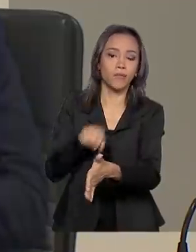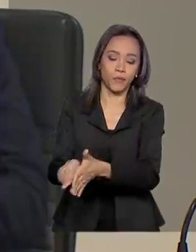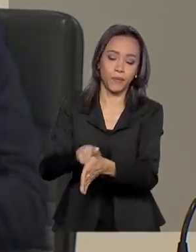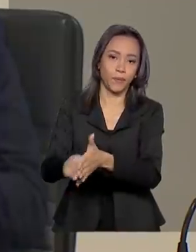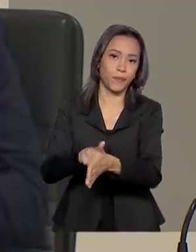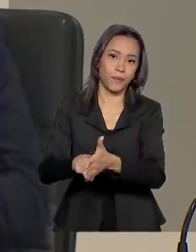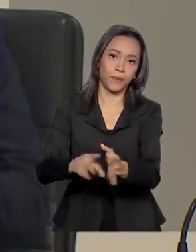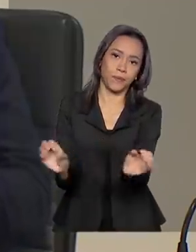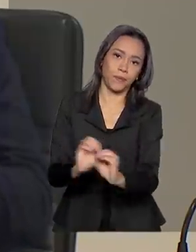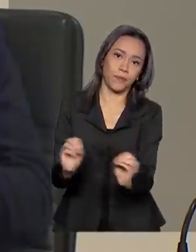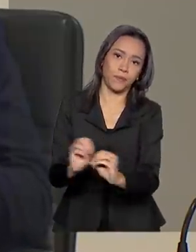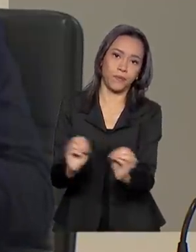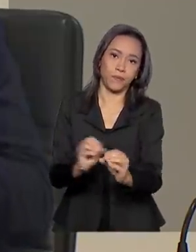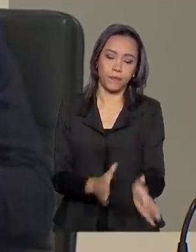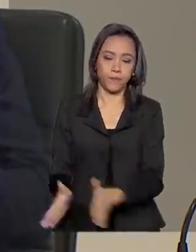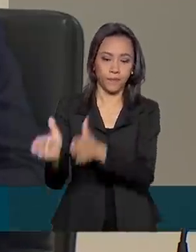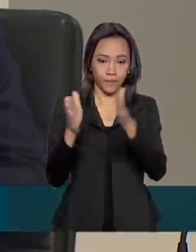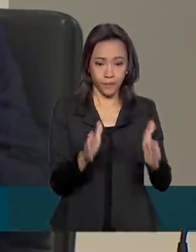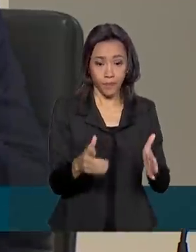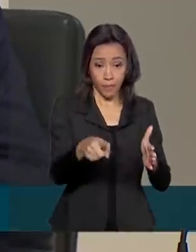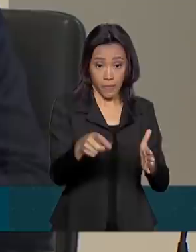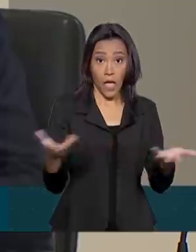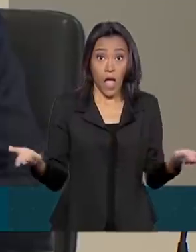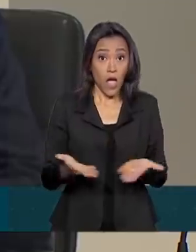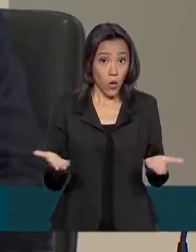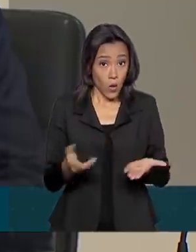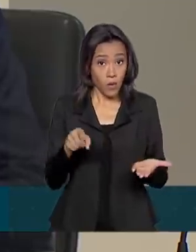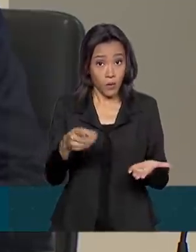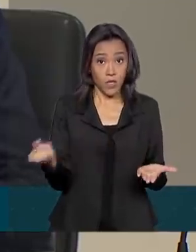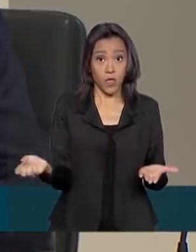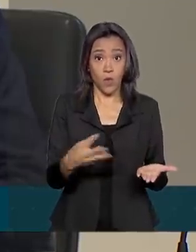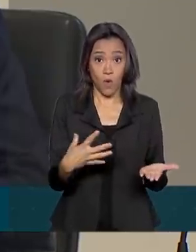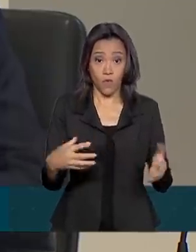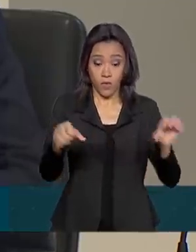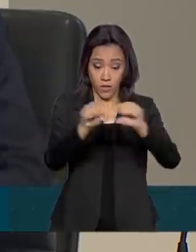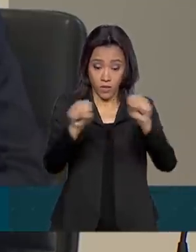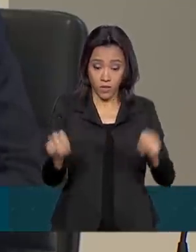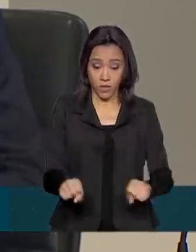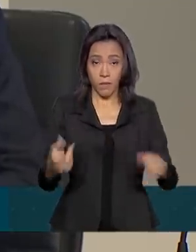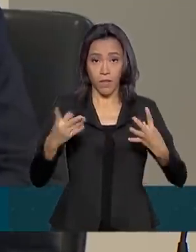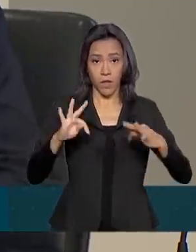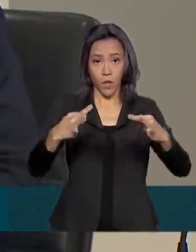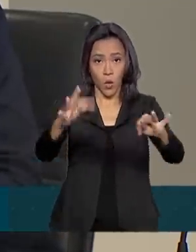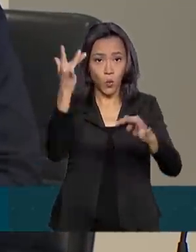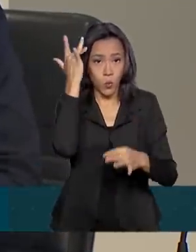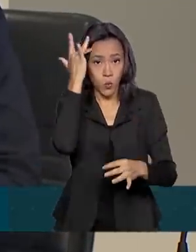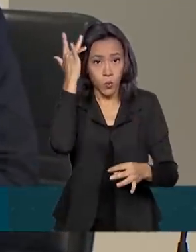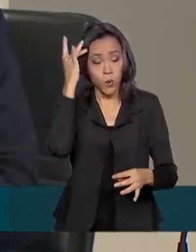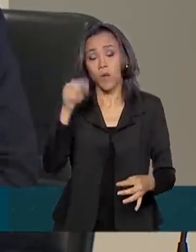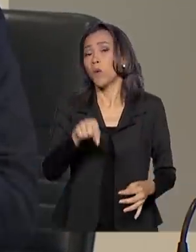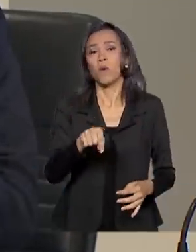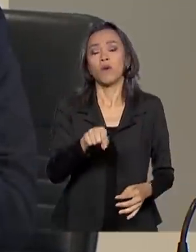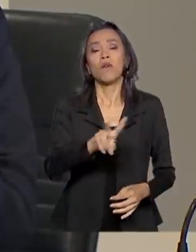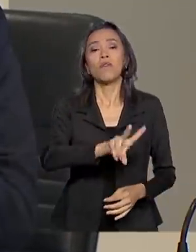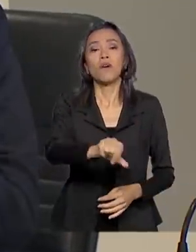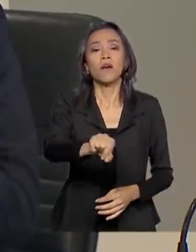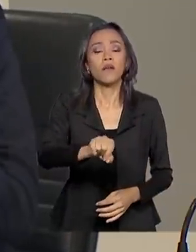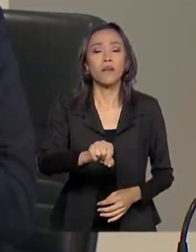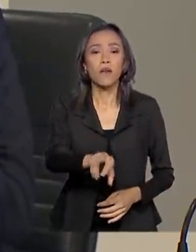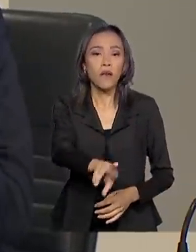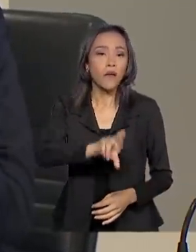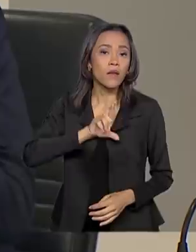demandas que serão atacadas agora com essa plataforma tecnológica, elas vão favorecer, num primeiro momento, principalmente